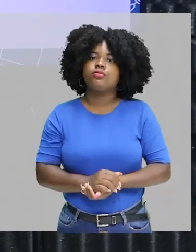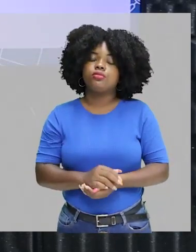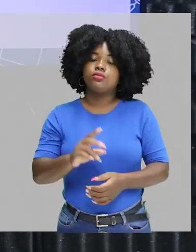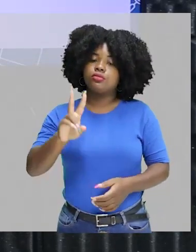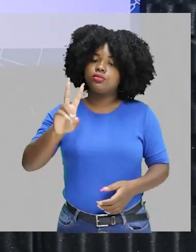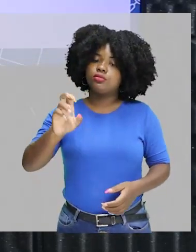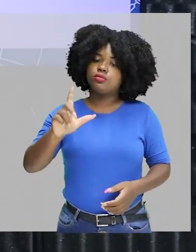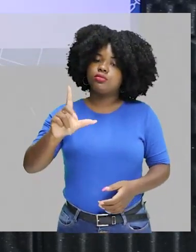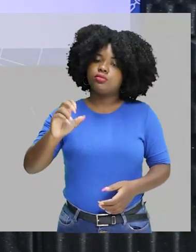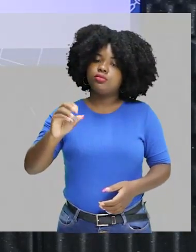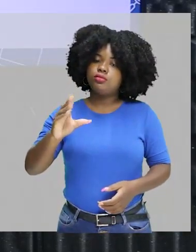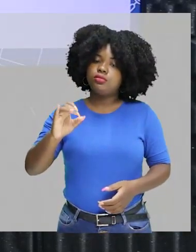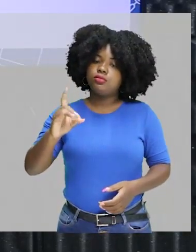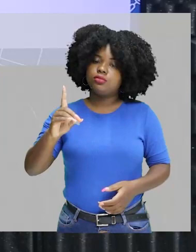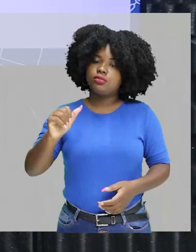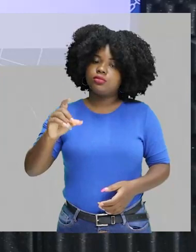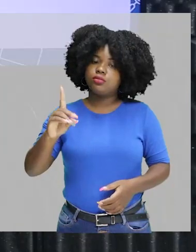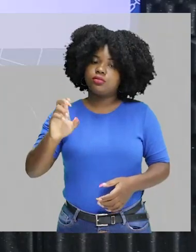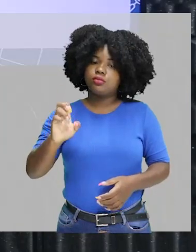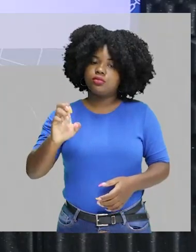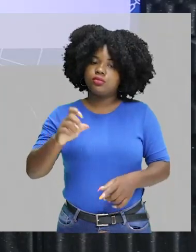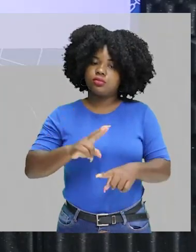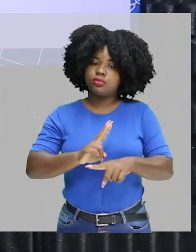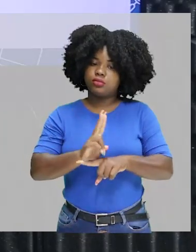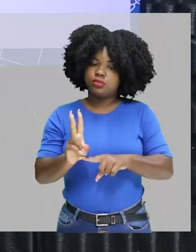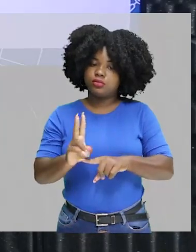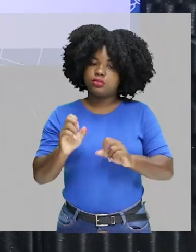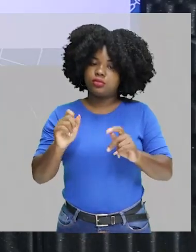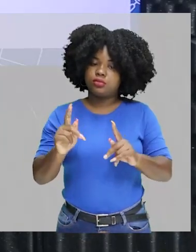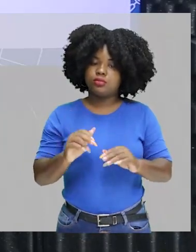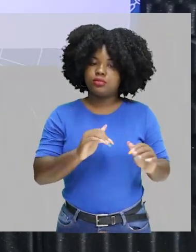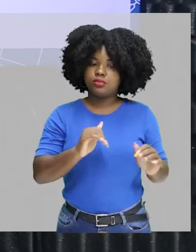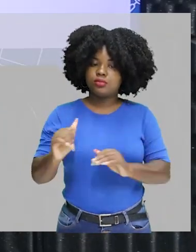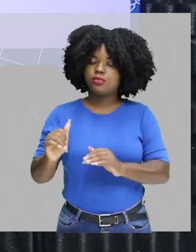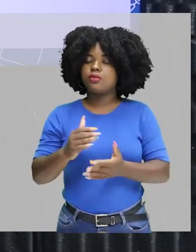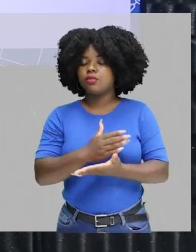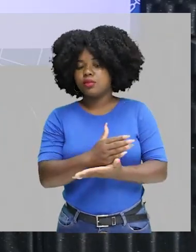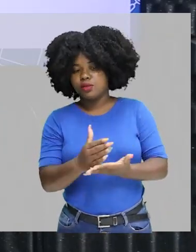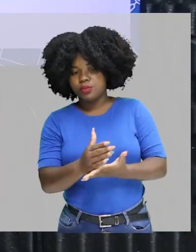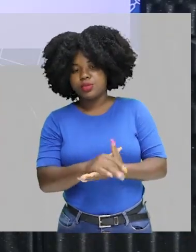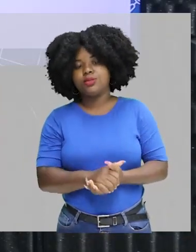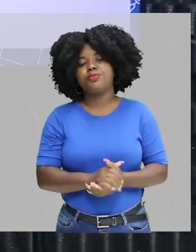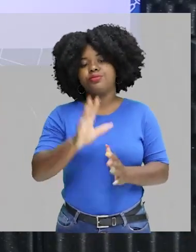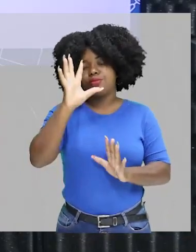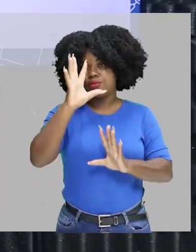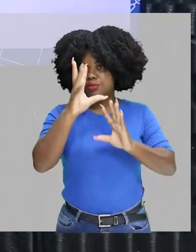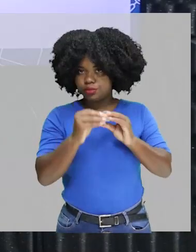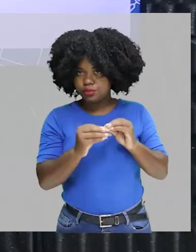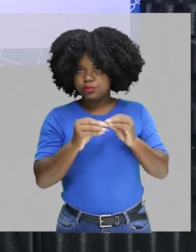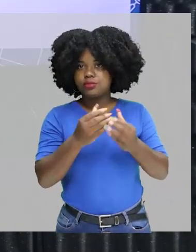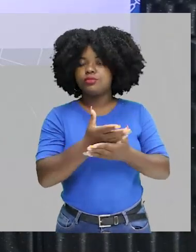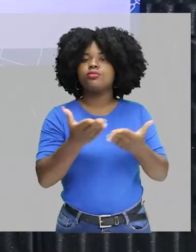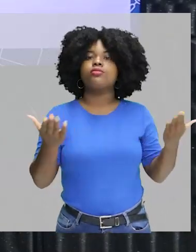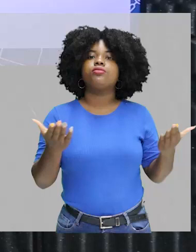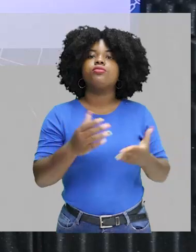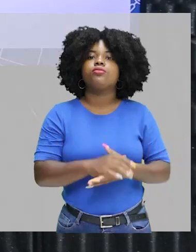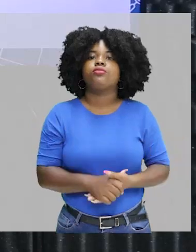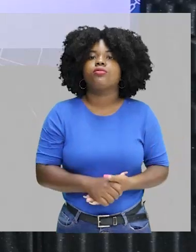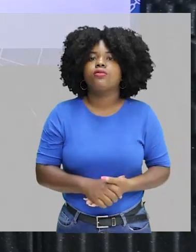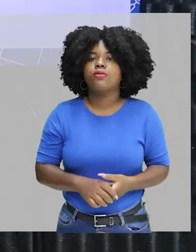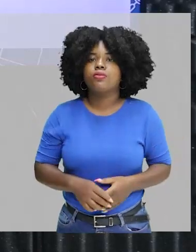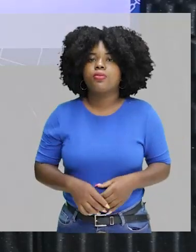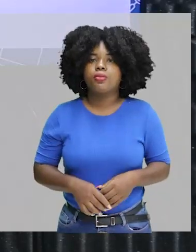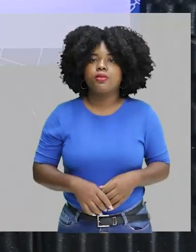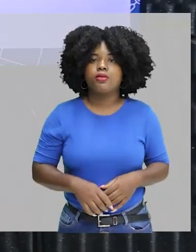a velocidade das desintegrações. Show de bola turminha? Bom, antes partimos para as questões, uma